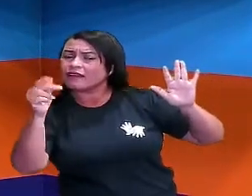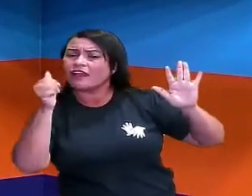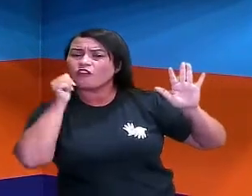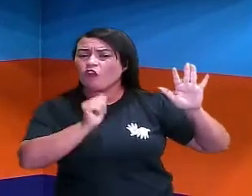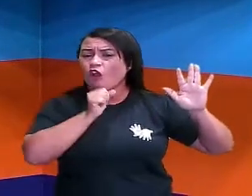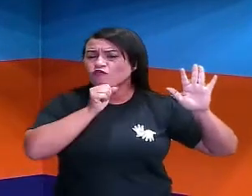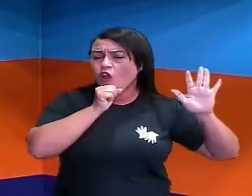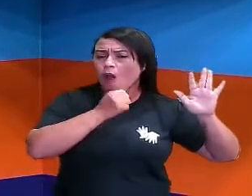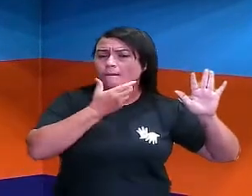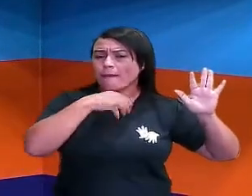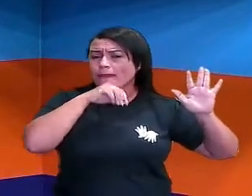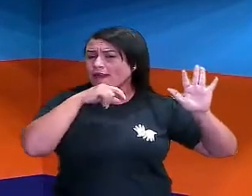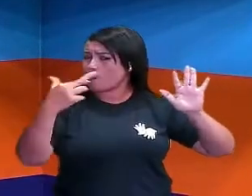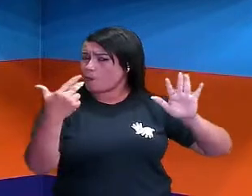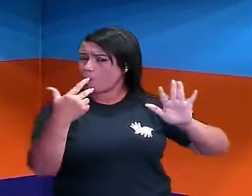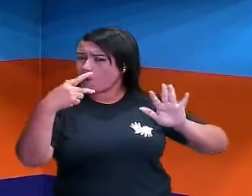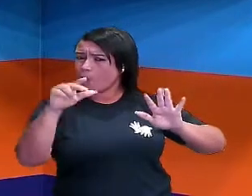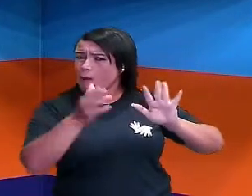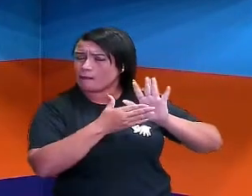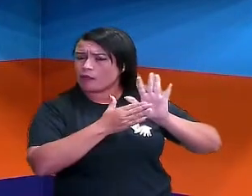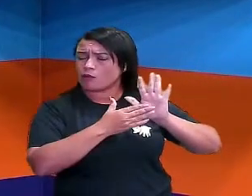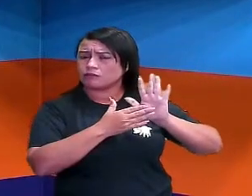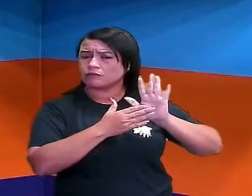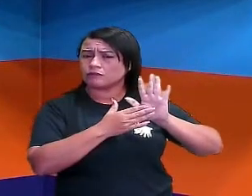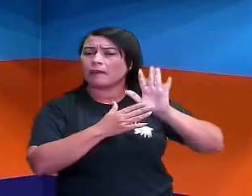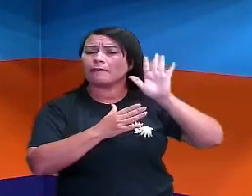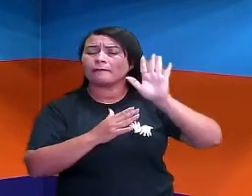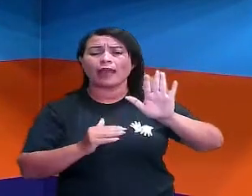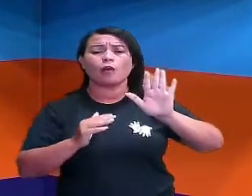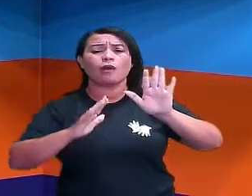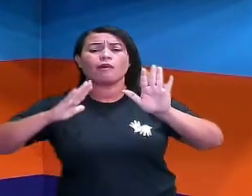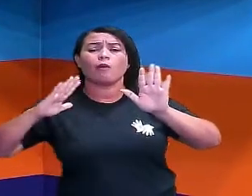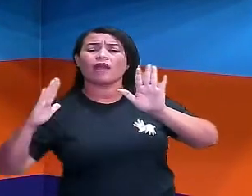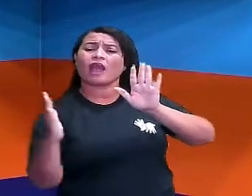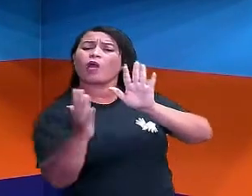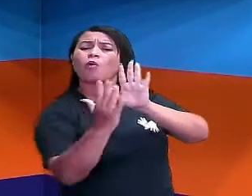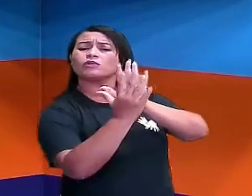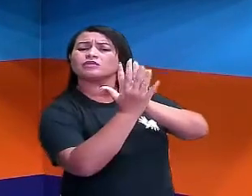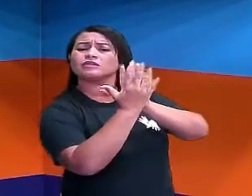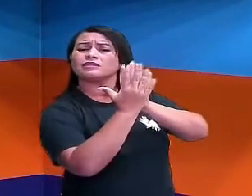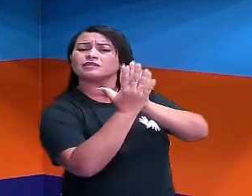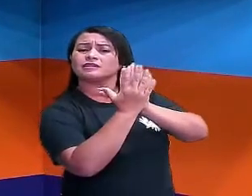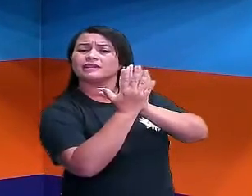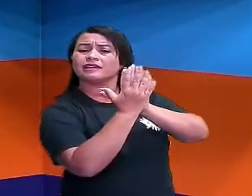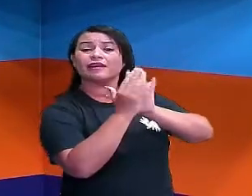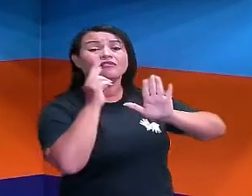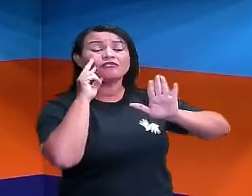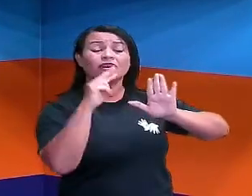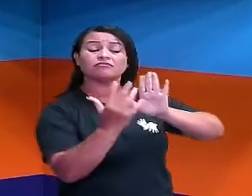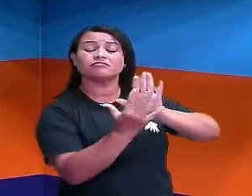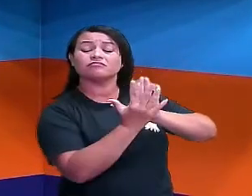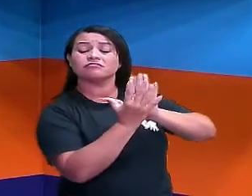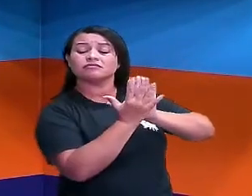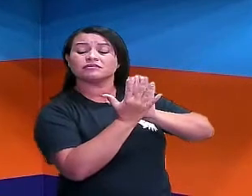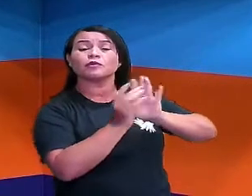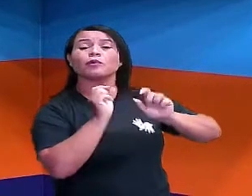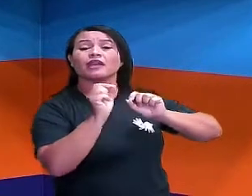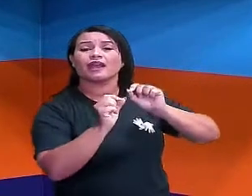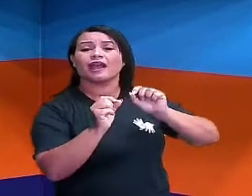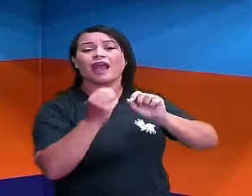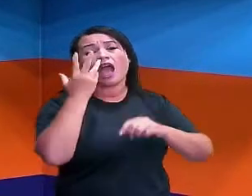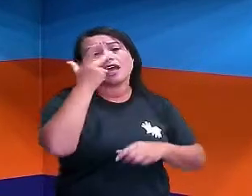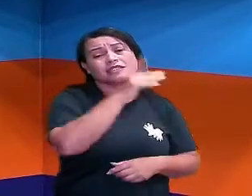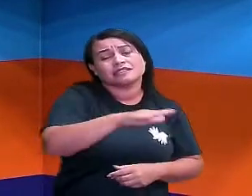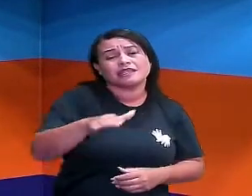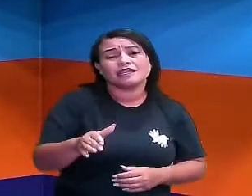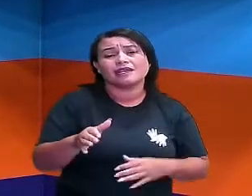vovó, do seu pai? Pega aí, ó, bota uma mão na frente da outra. normalmente, as crianças, né, tem a